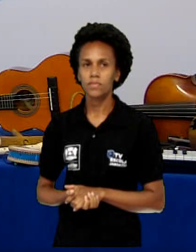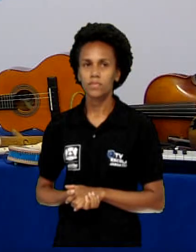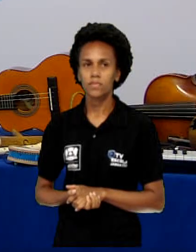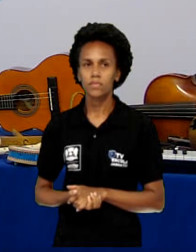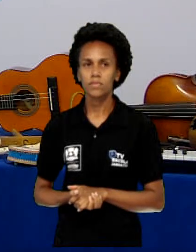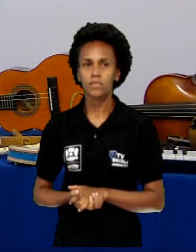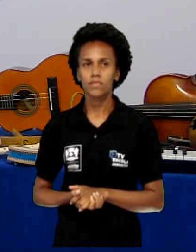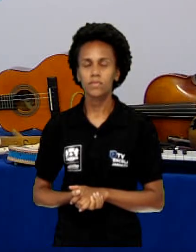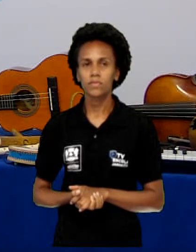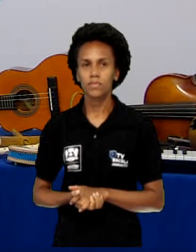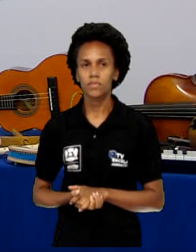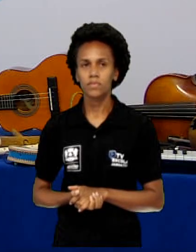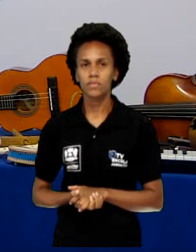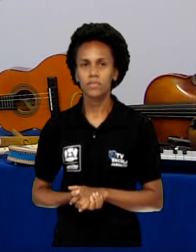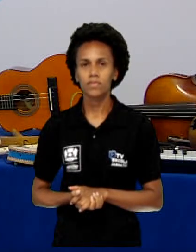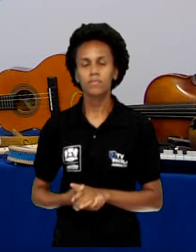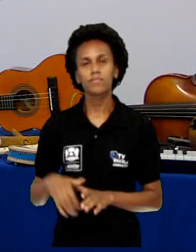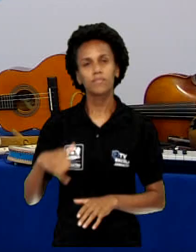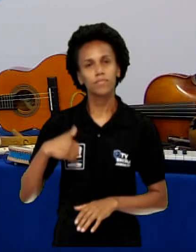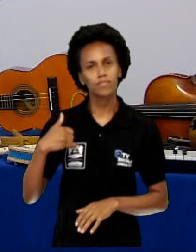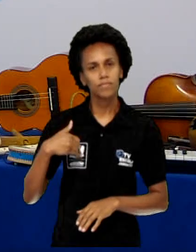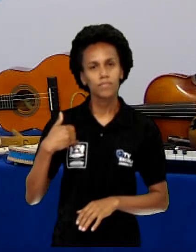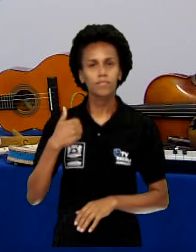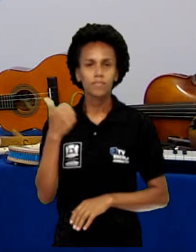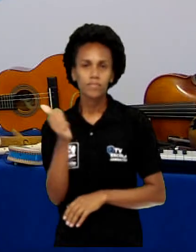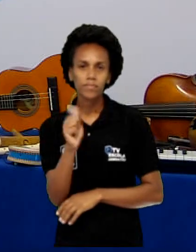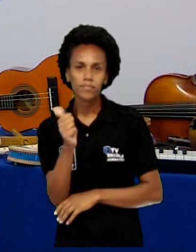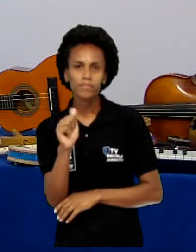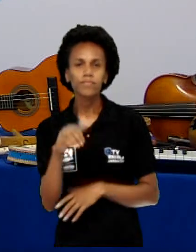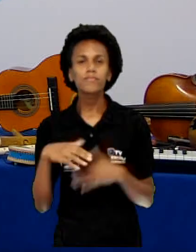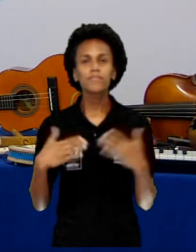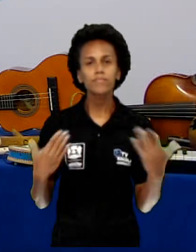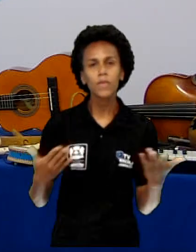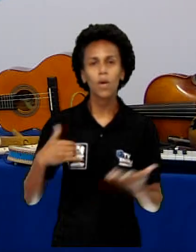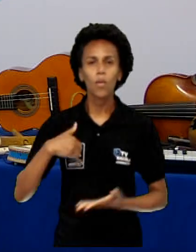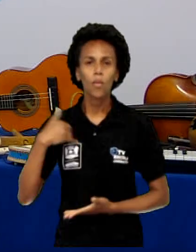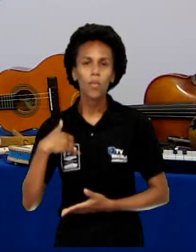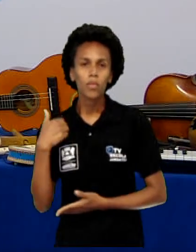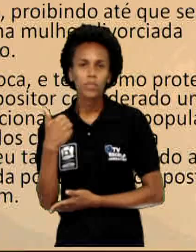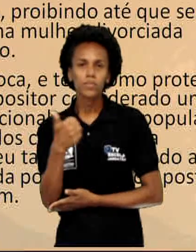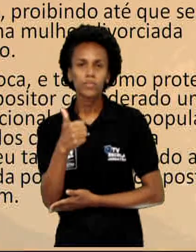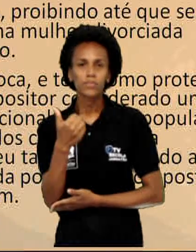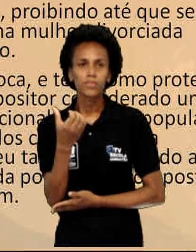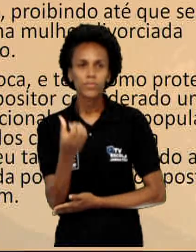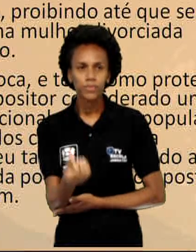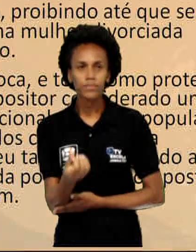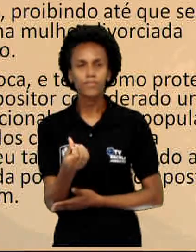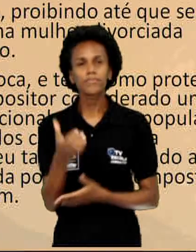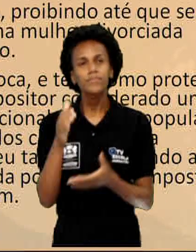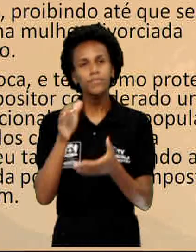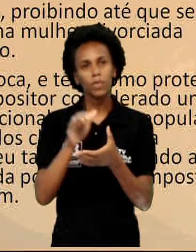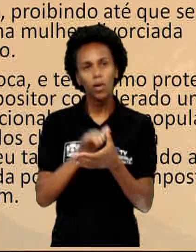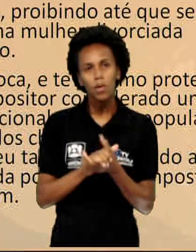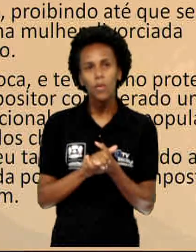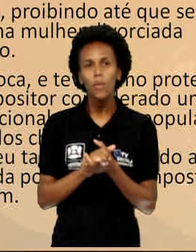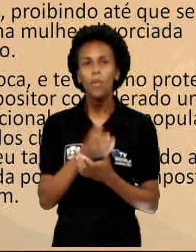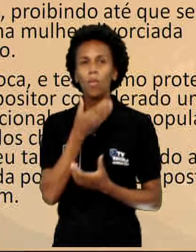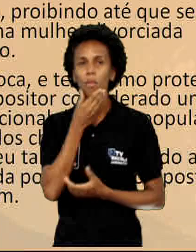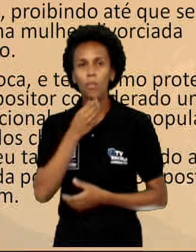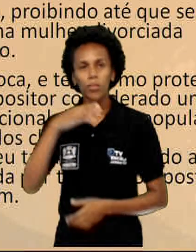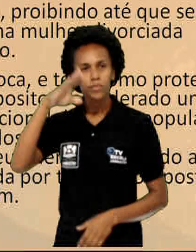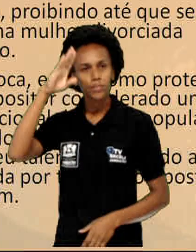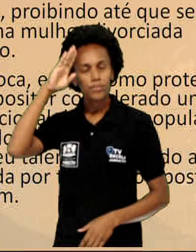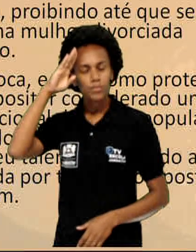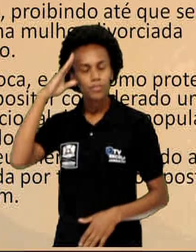Aos 11 anos de idade Aos 16 anos de idade, casou-se com o oficial da marinha mercante,